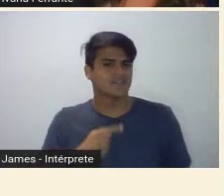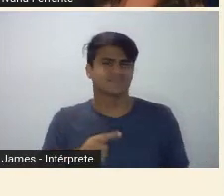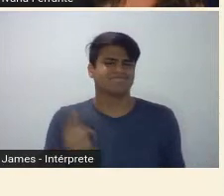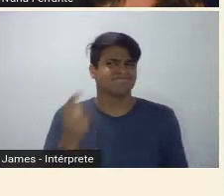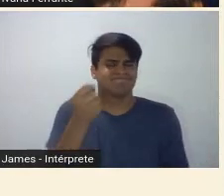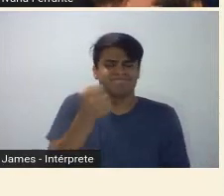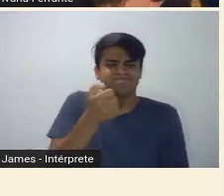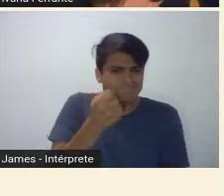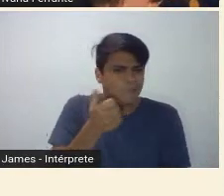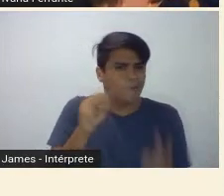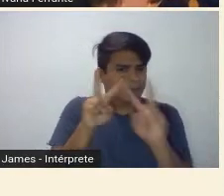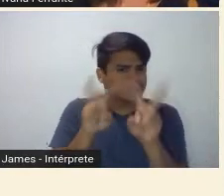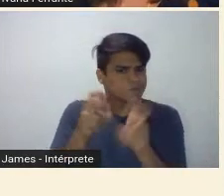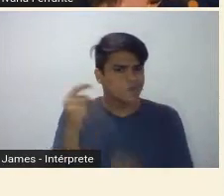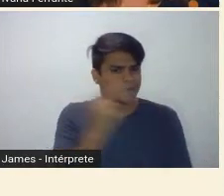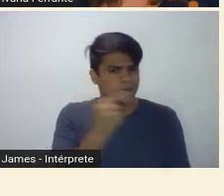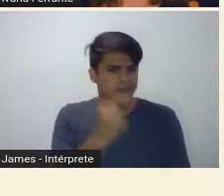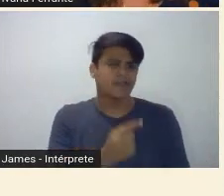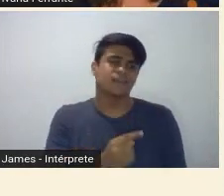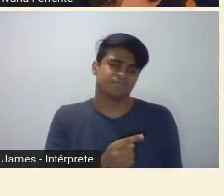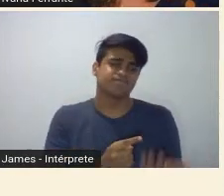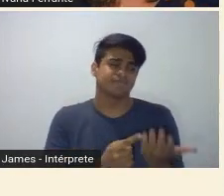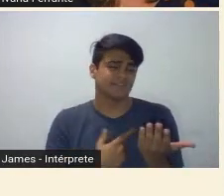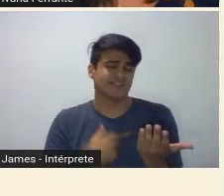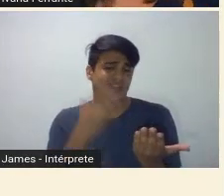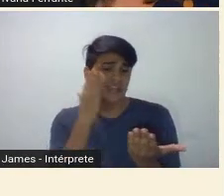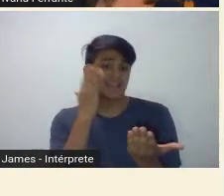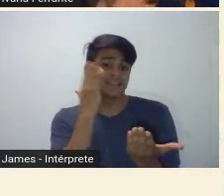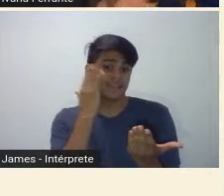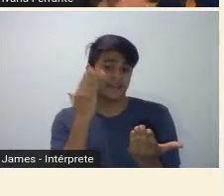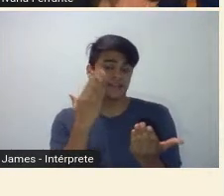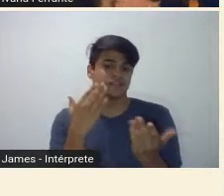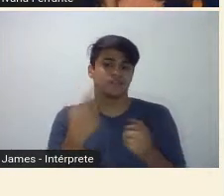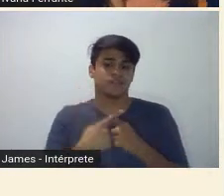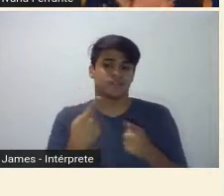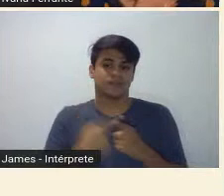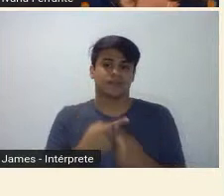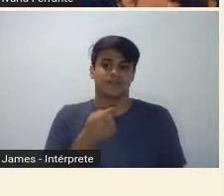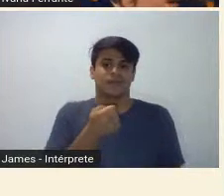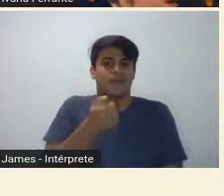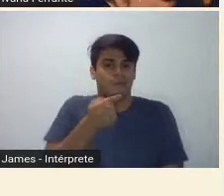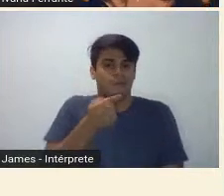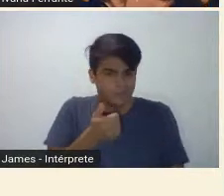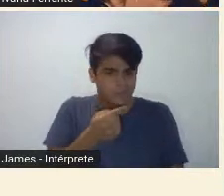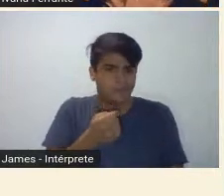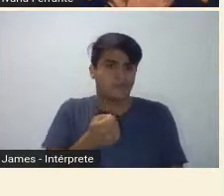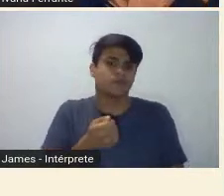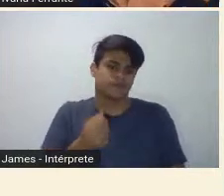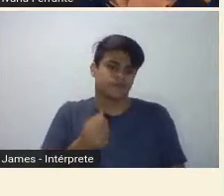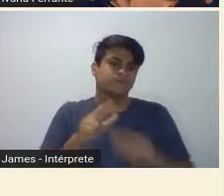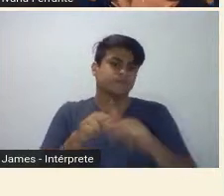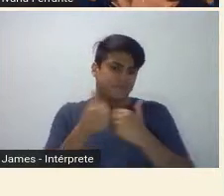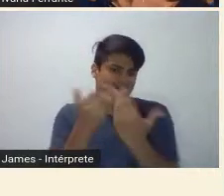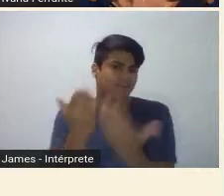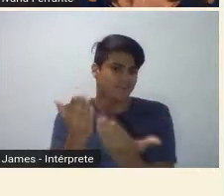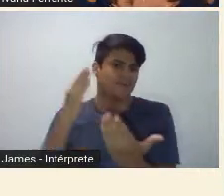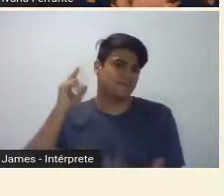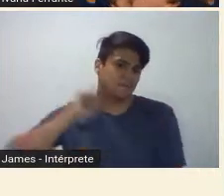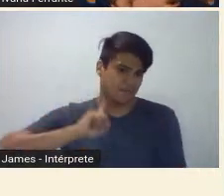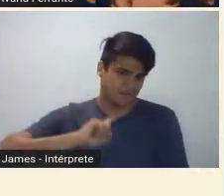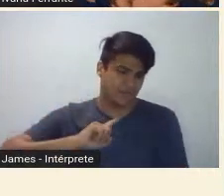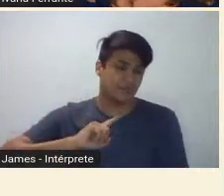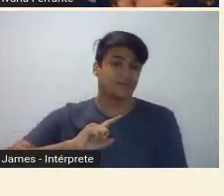nada. E a gente até entende, em parte, esse nada que existe sobre a figura desse poeta mineiro, porque ele